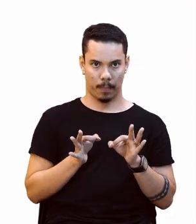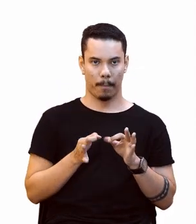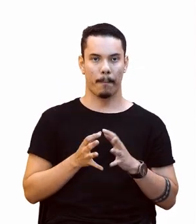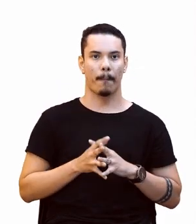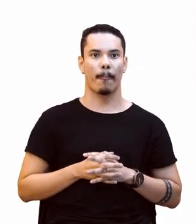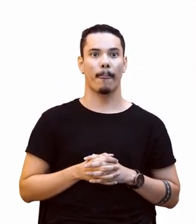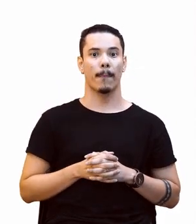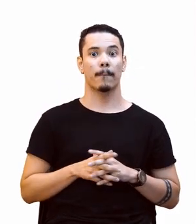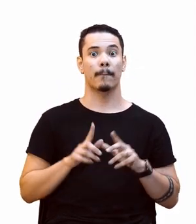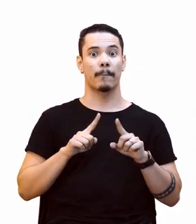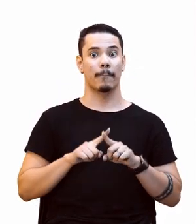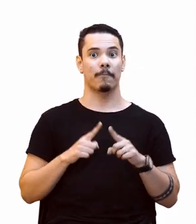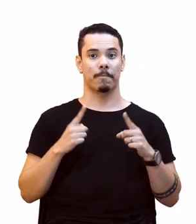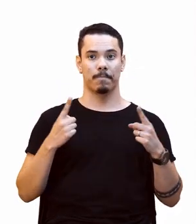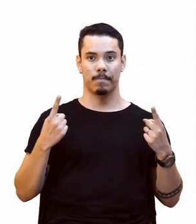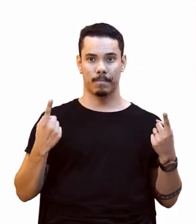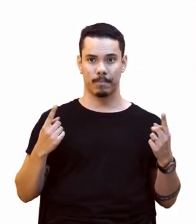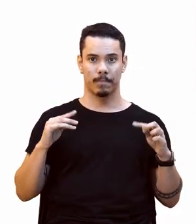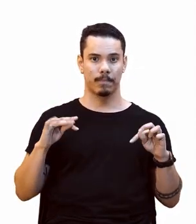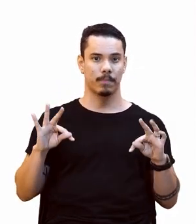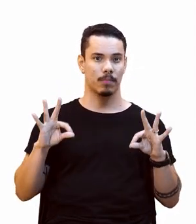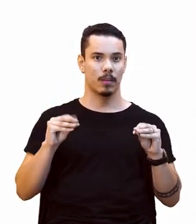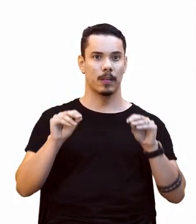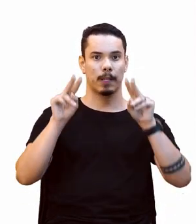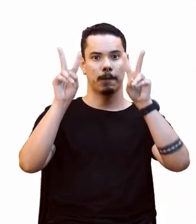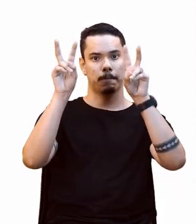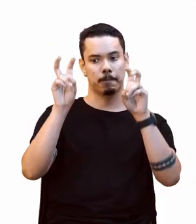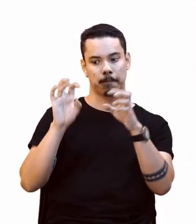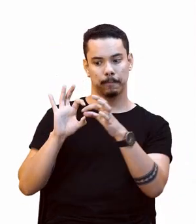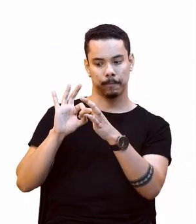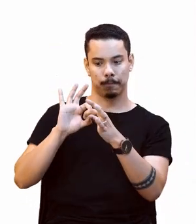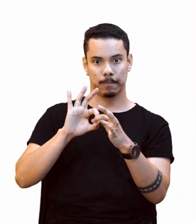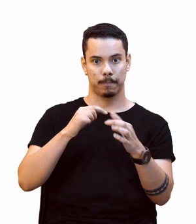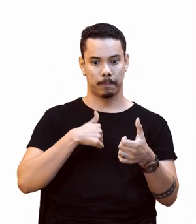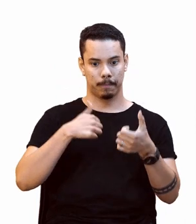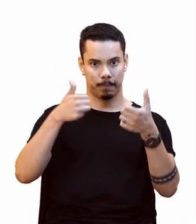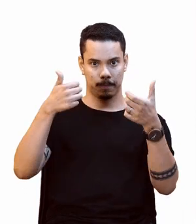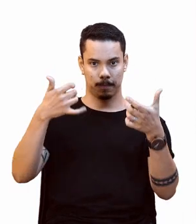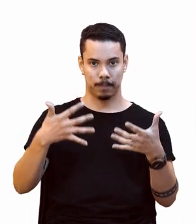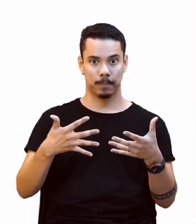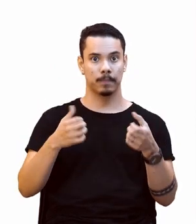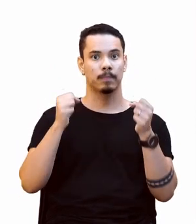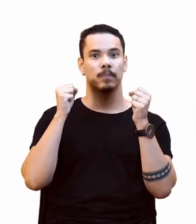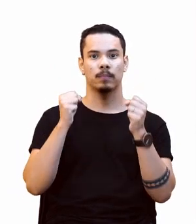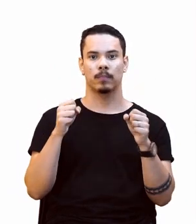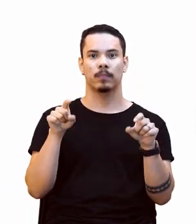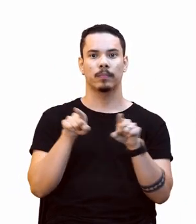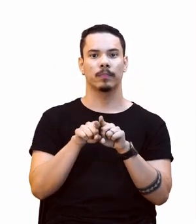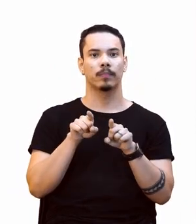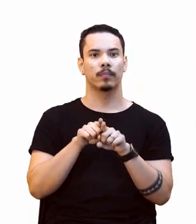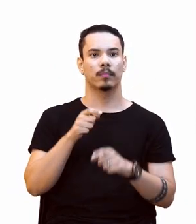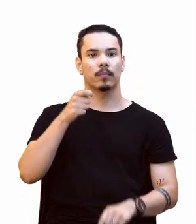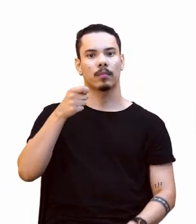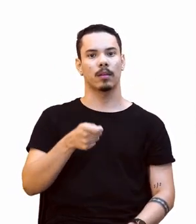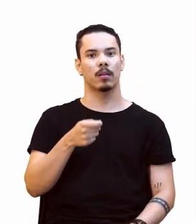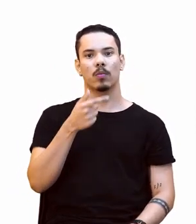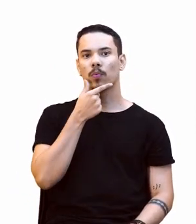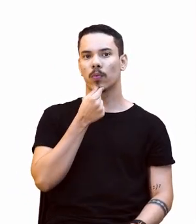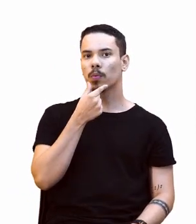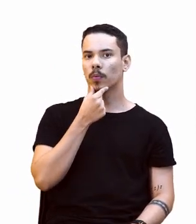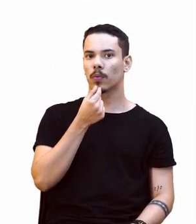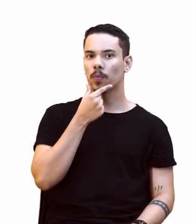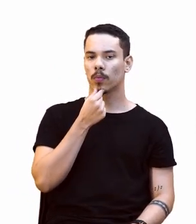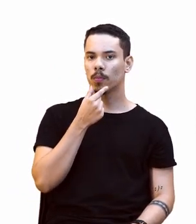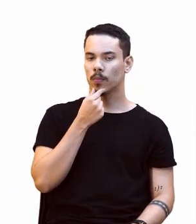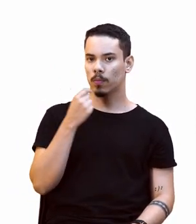porém, gente, diante dessa temática, desse contexto, pode-se considerar que a atitude de Brian, de